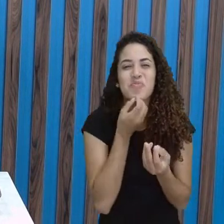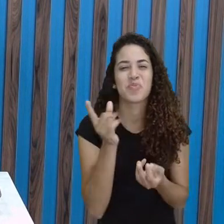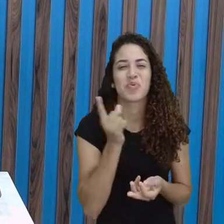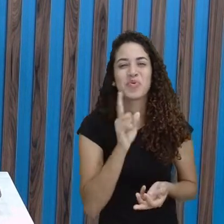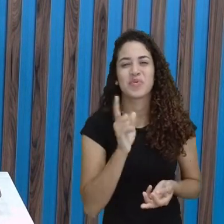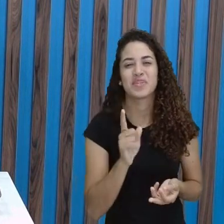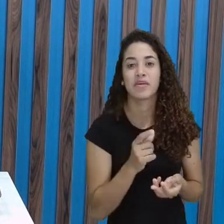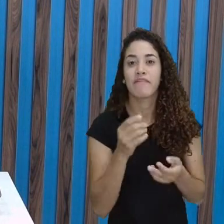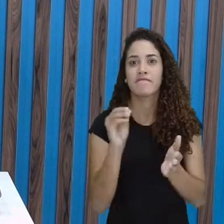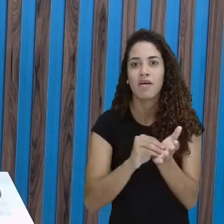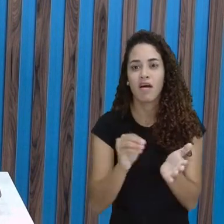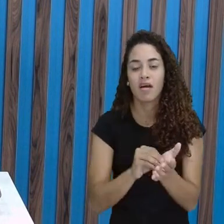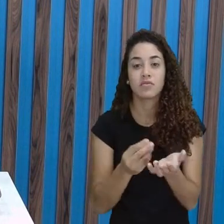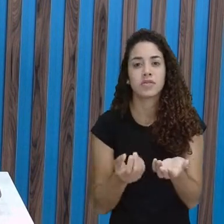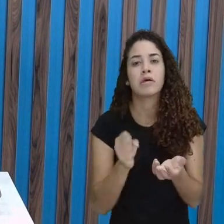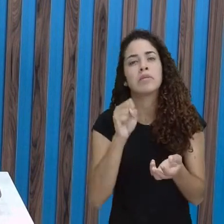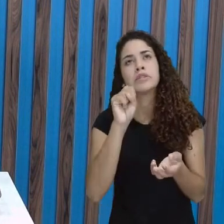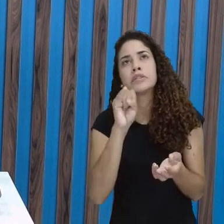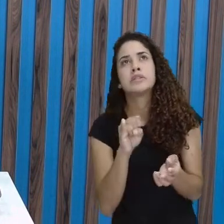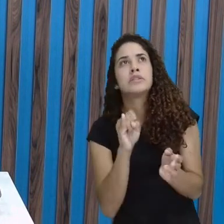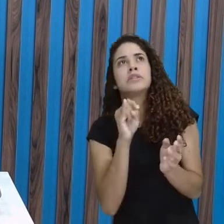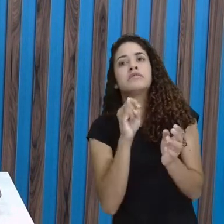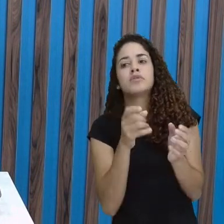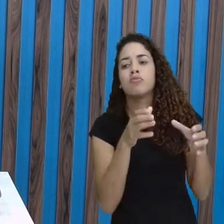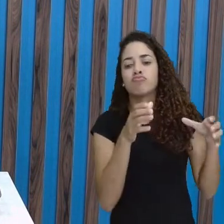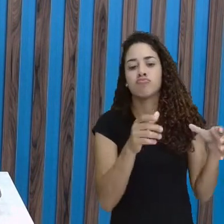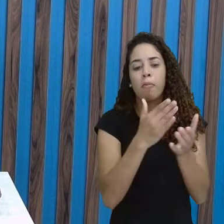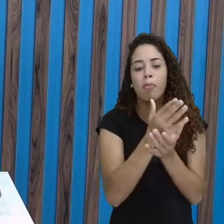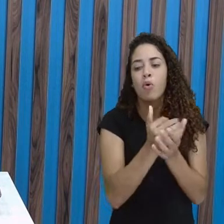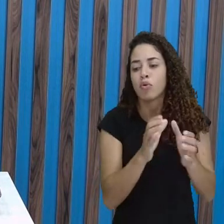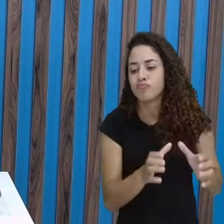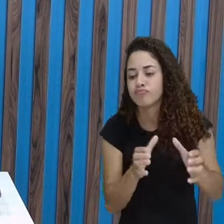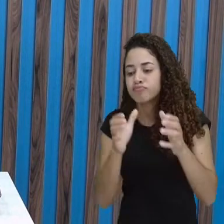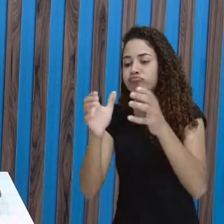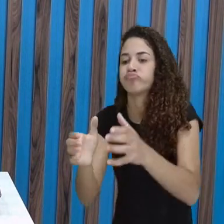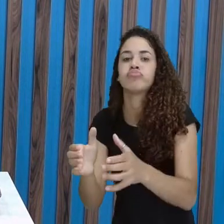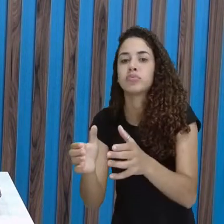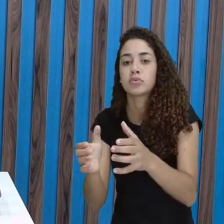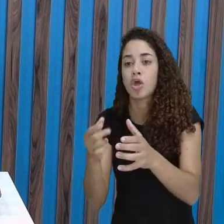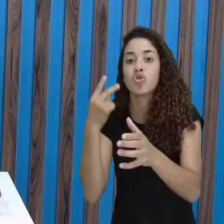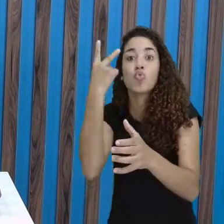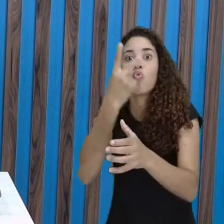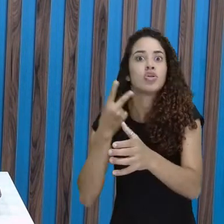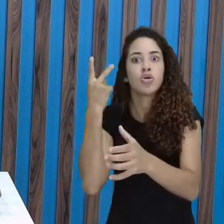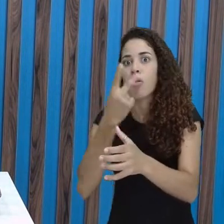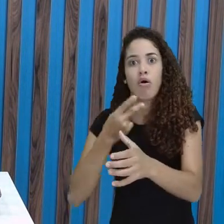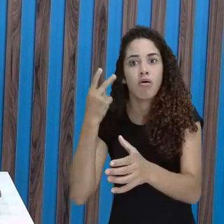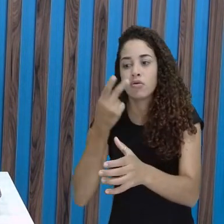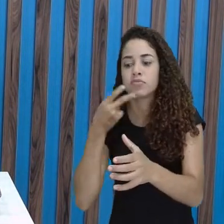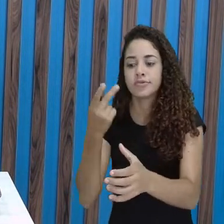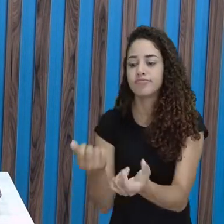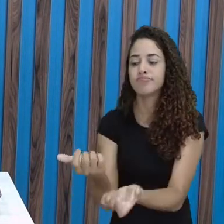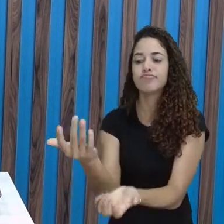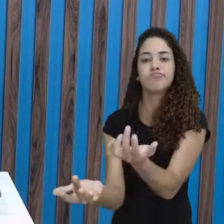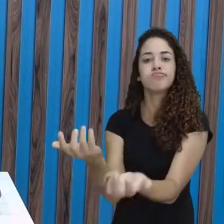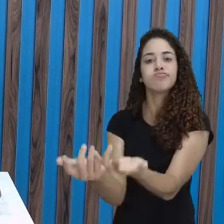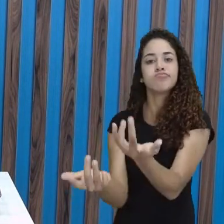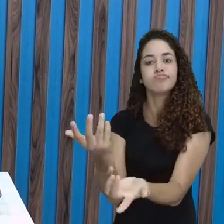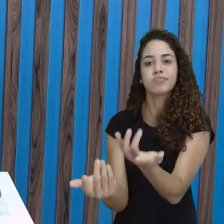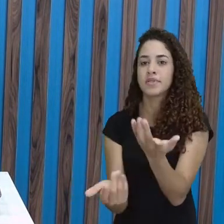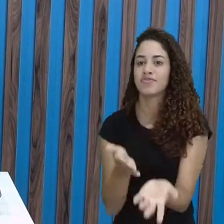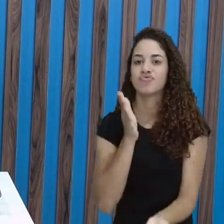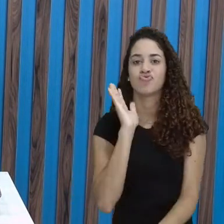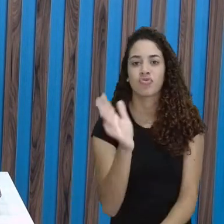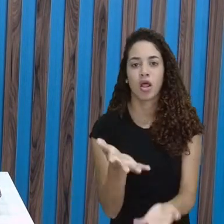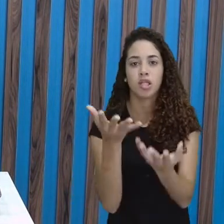E se ao invés de 40 minutos, você passar 2 horas? Ah, vou deixar 2 horas aí no forno, ligado. Aí, já queimou,